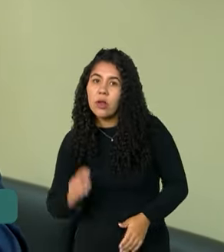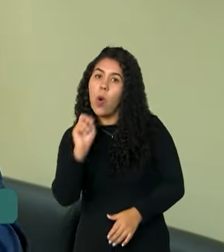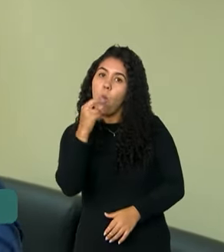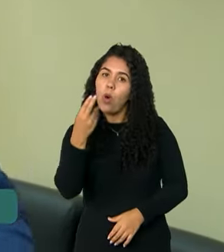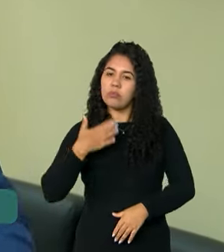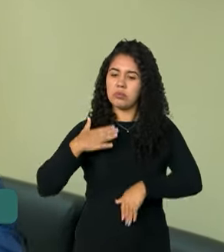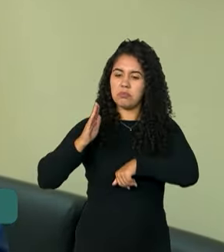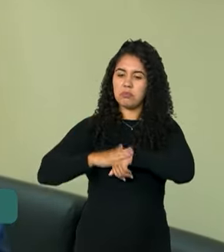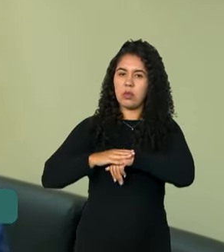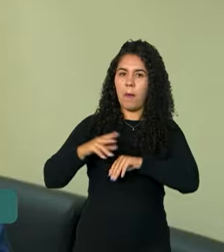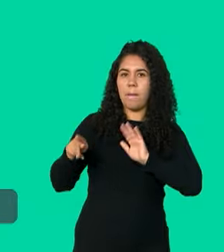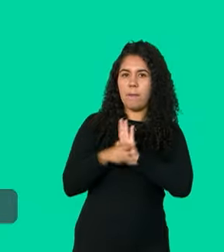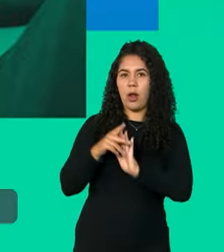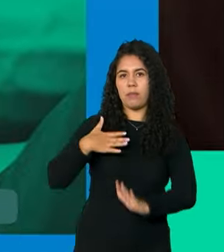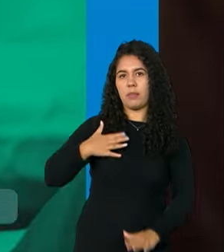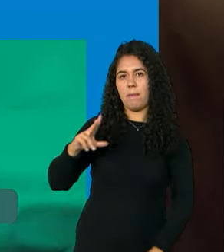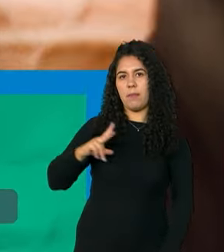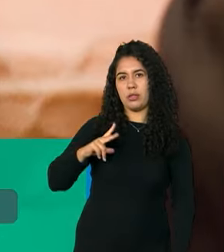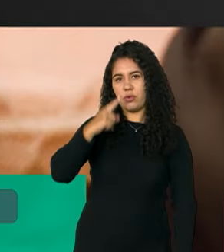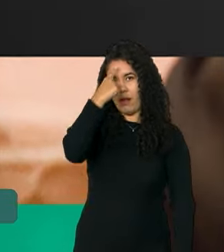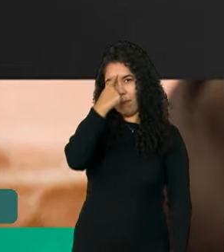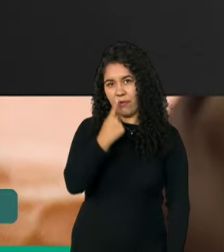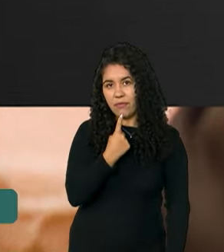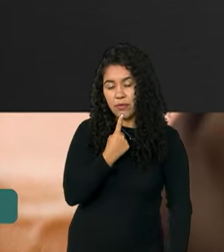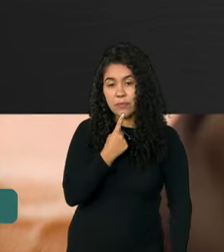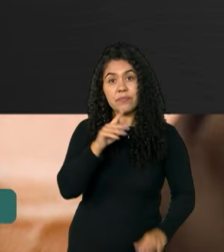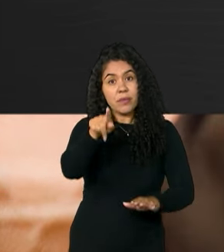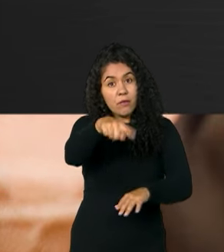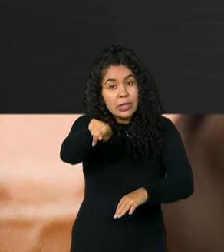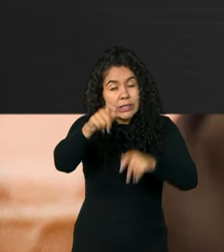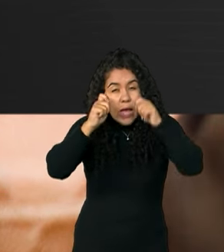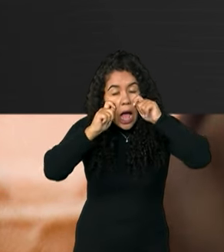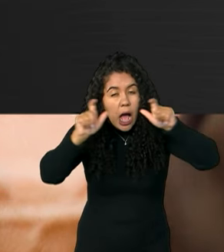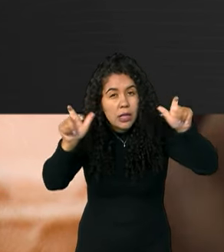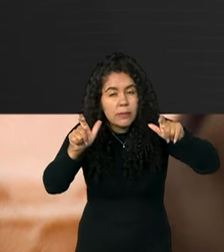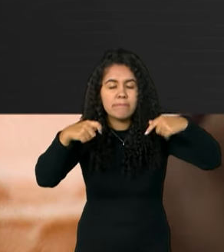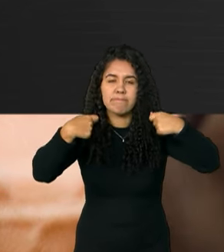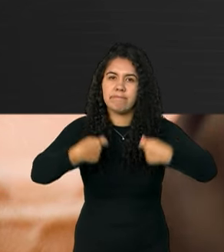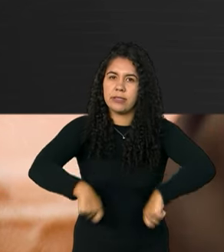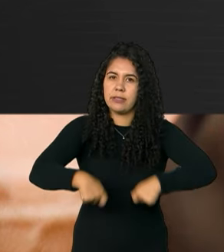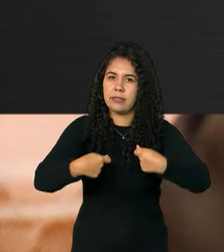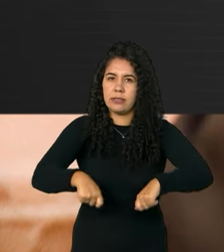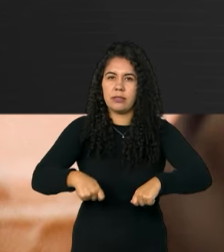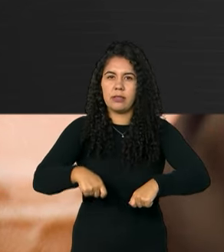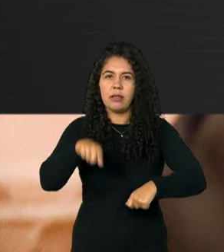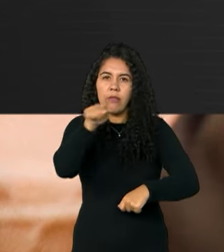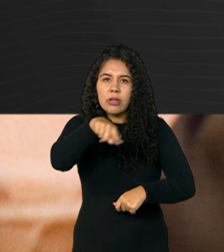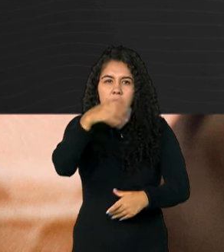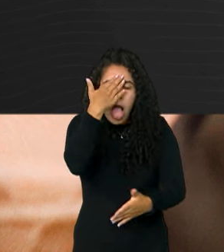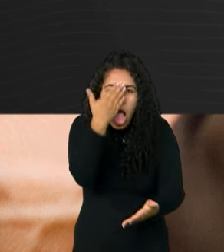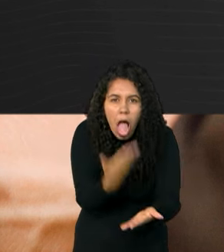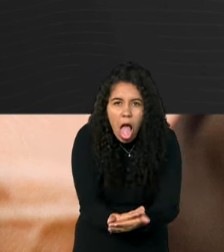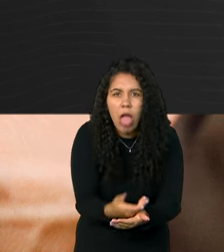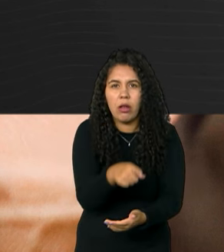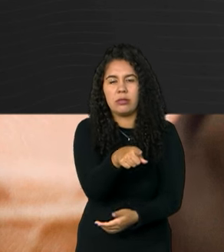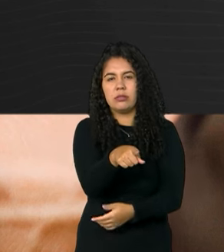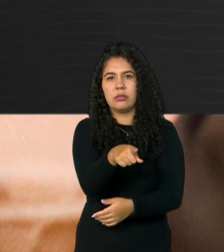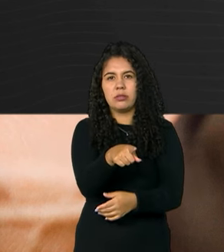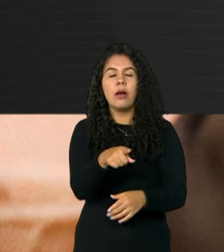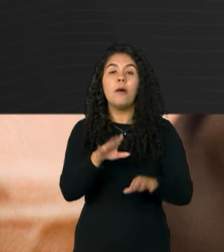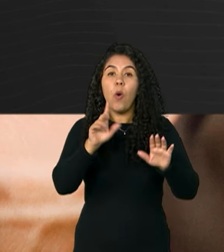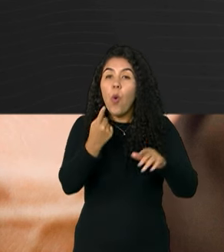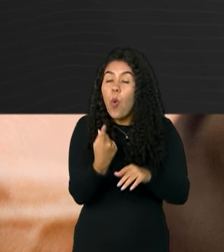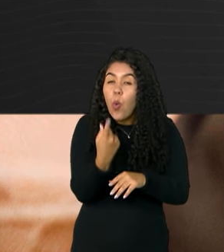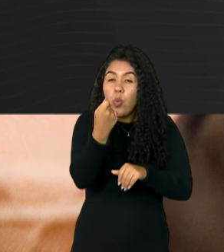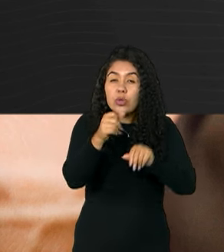própria conta oficial. Fique atento para não cair neste e em outros golpes. O único site